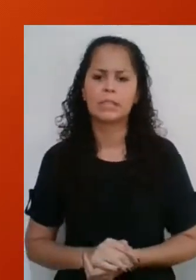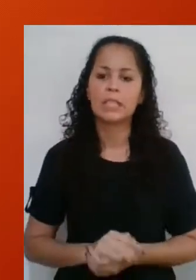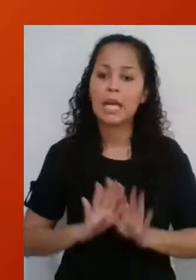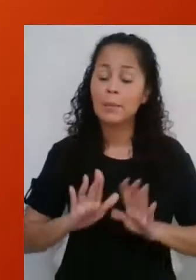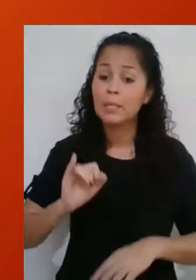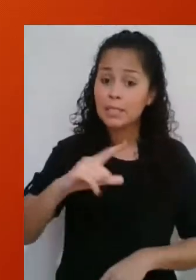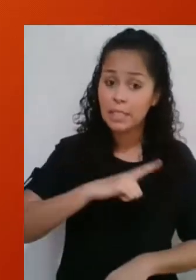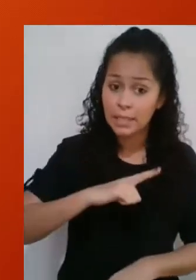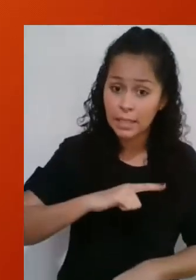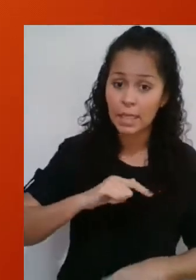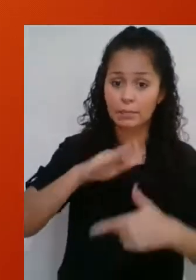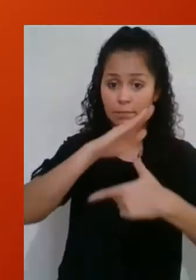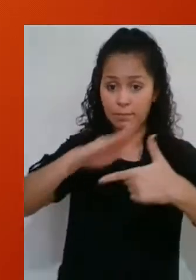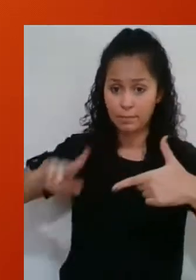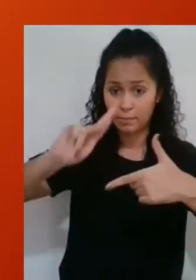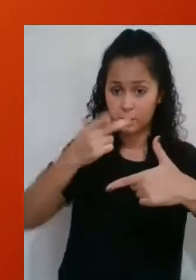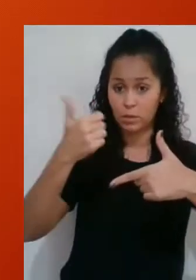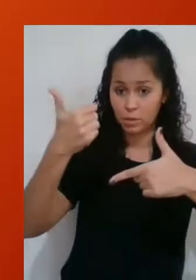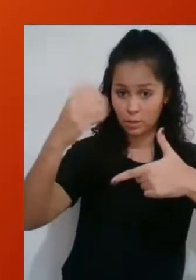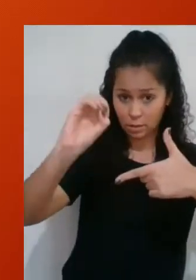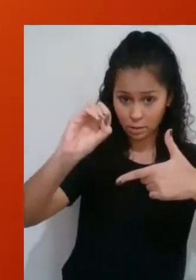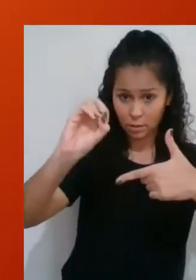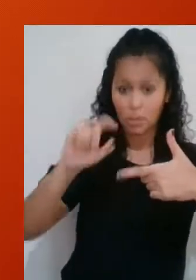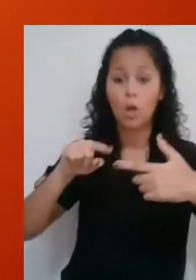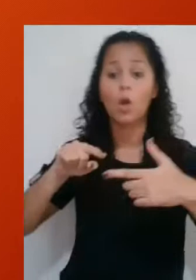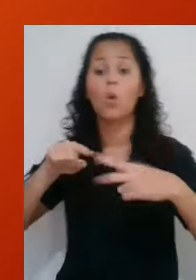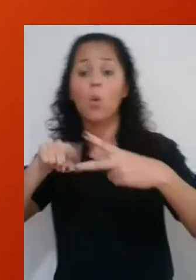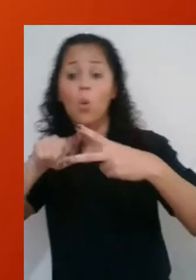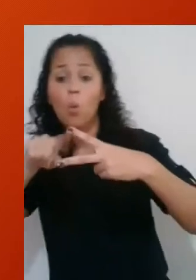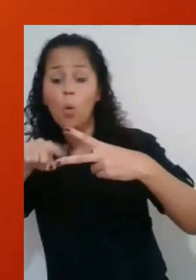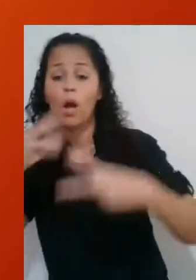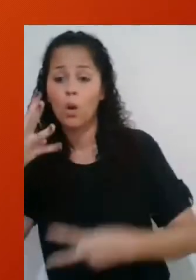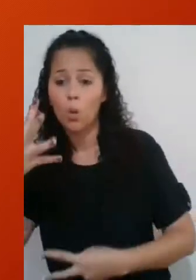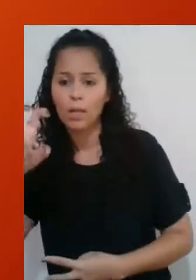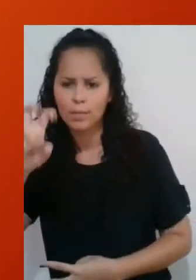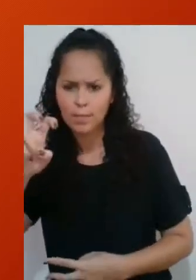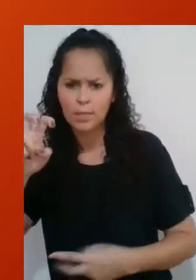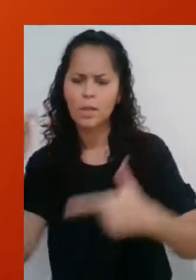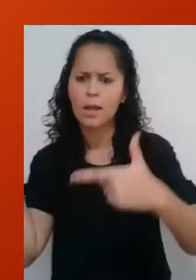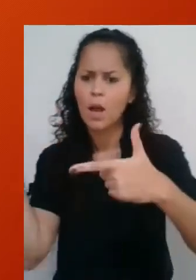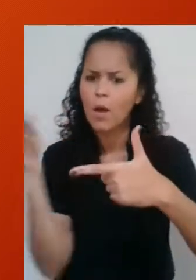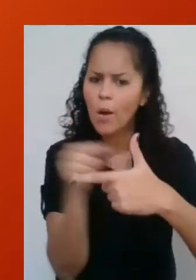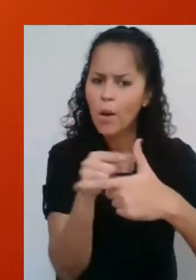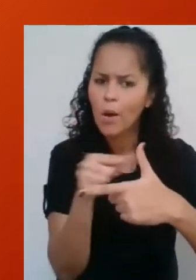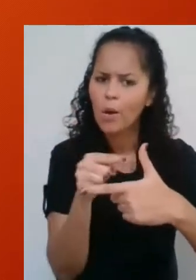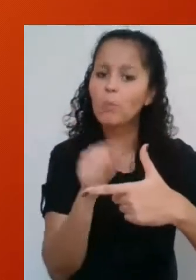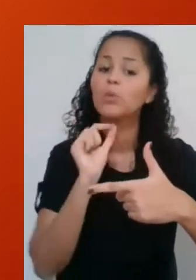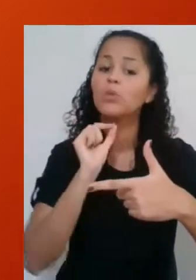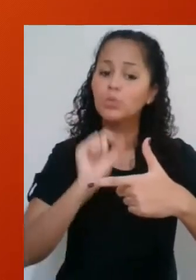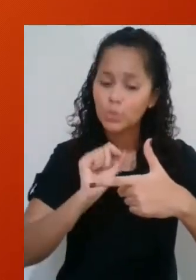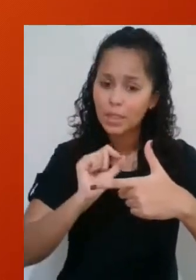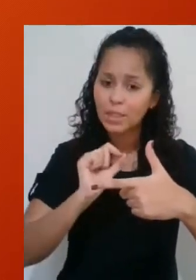Se nós tivermos um triângulo de hipotenusa 10 e o ângulo identificado for de 45, o lado oposto ao ângulo